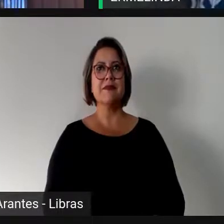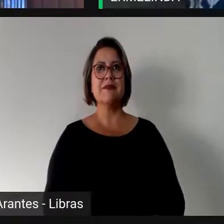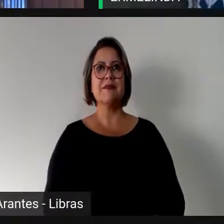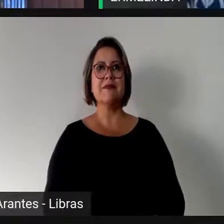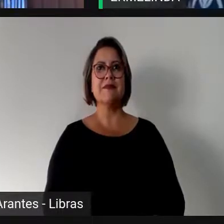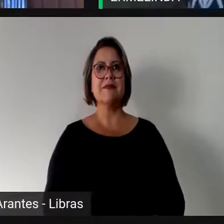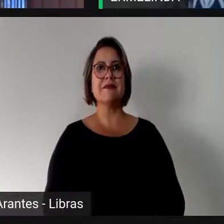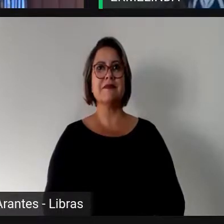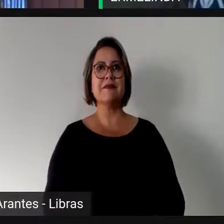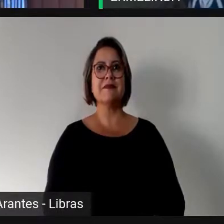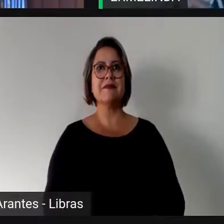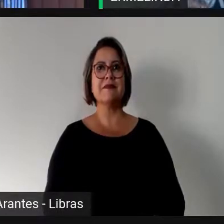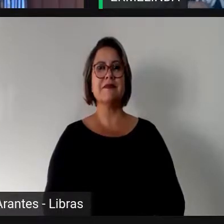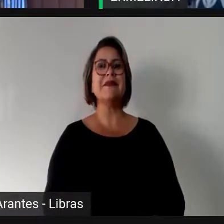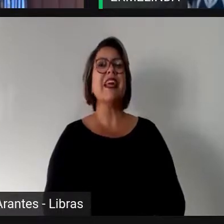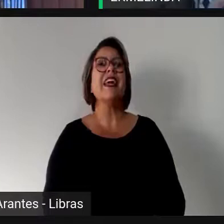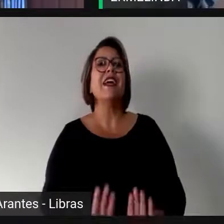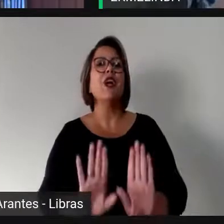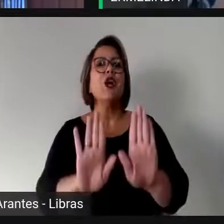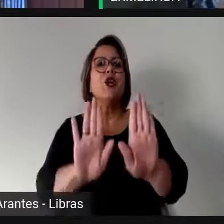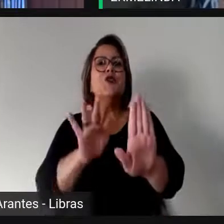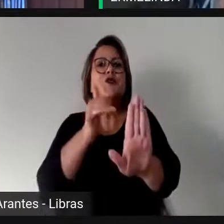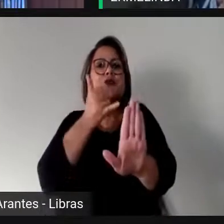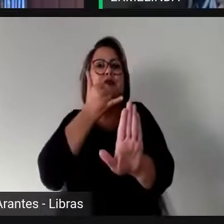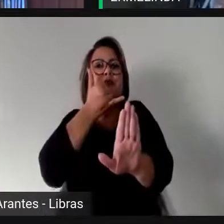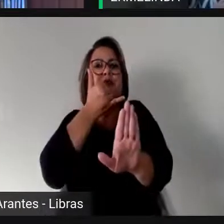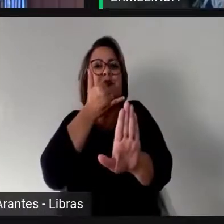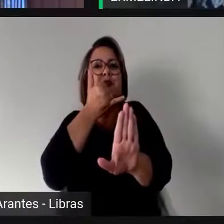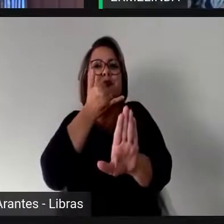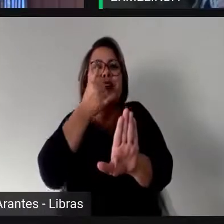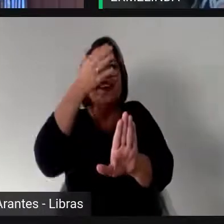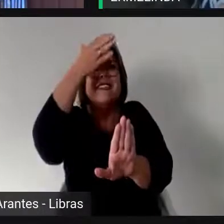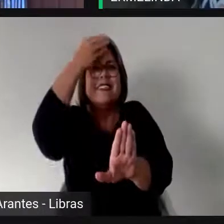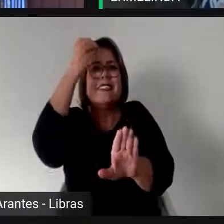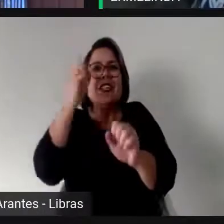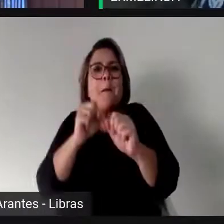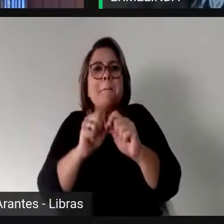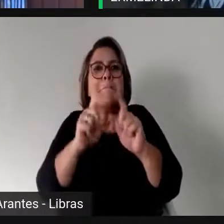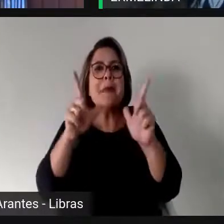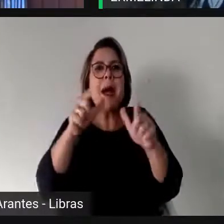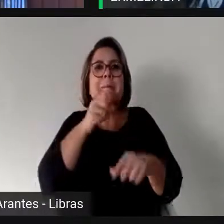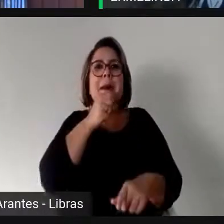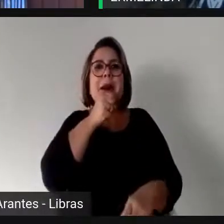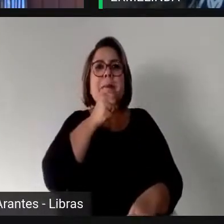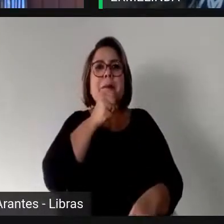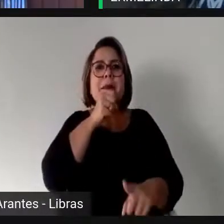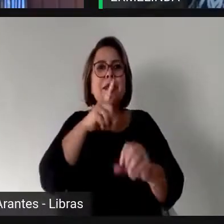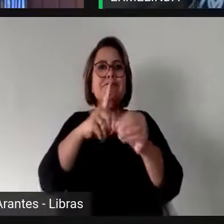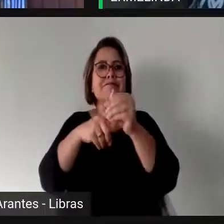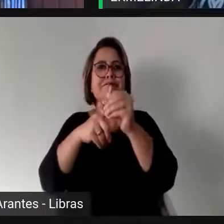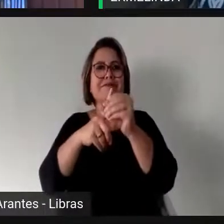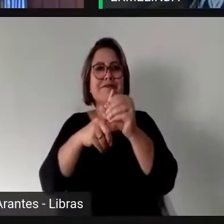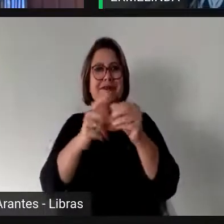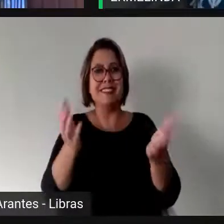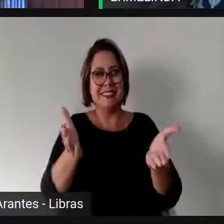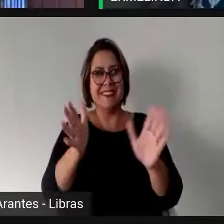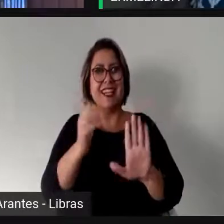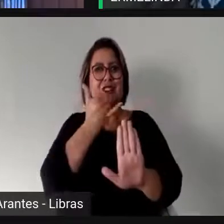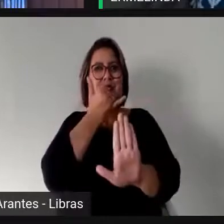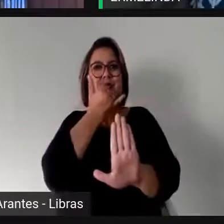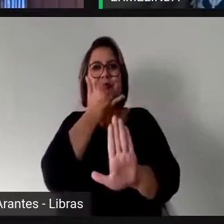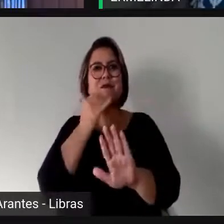Começando de novo, tinha bloqueado o meu microfone. boa tarde a todas e todos. Obrigada pelo convite